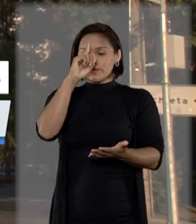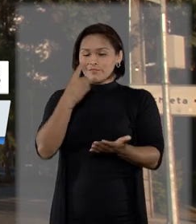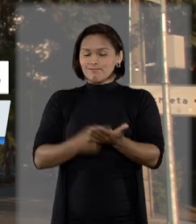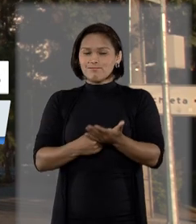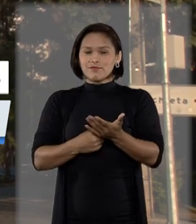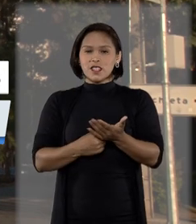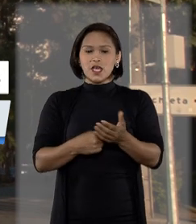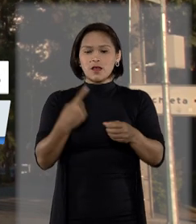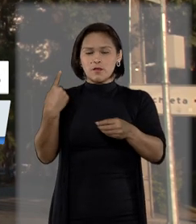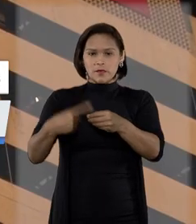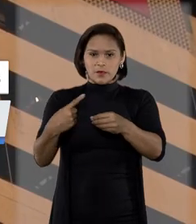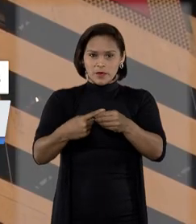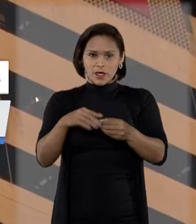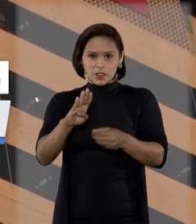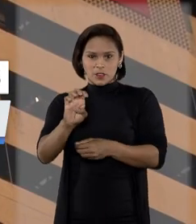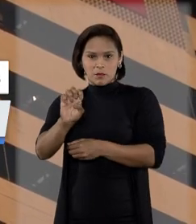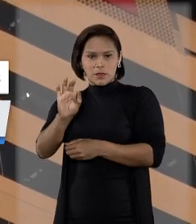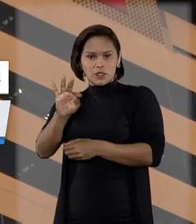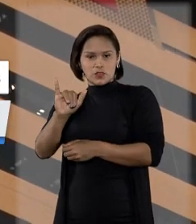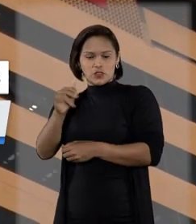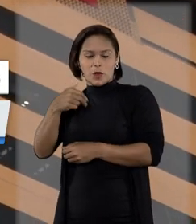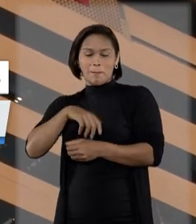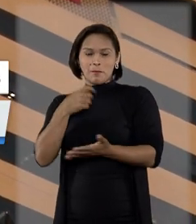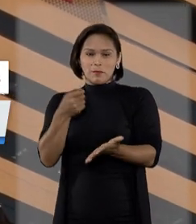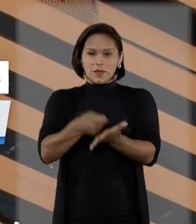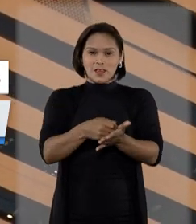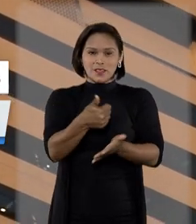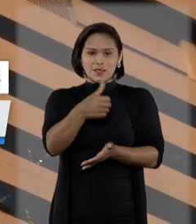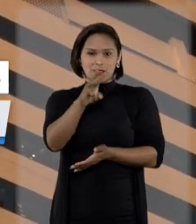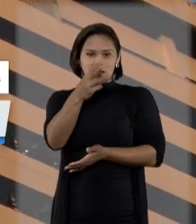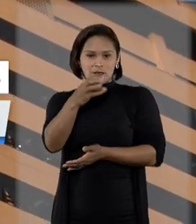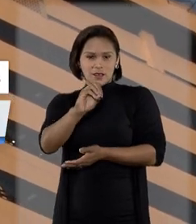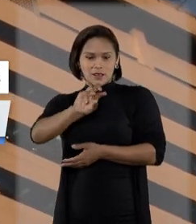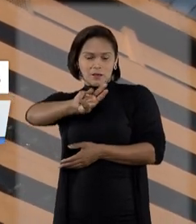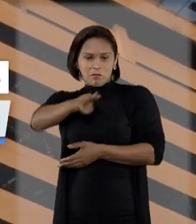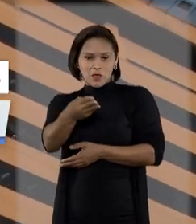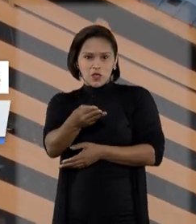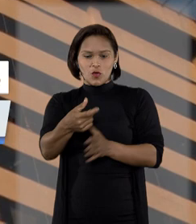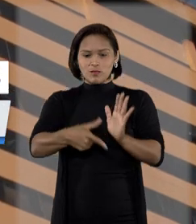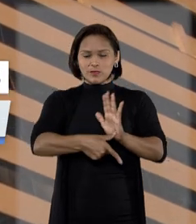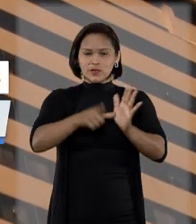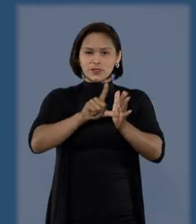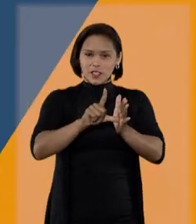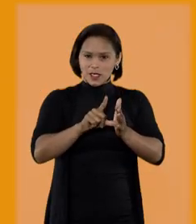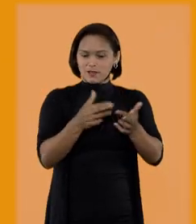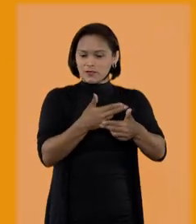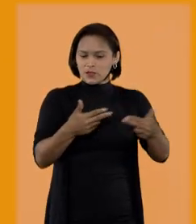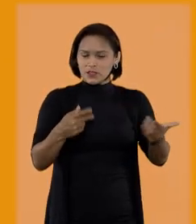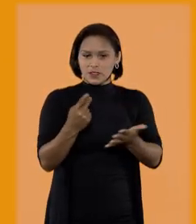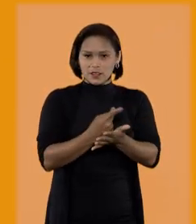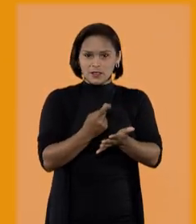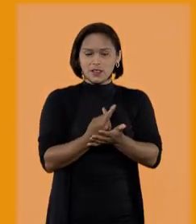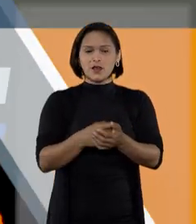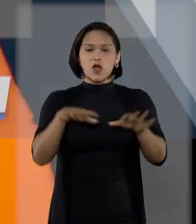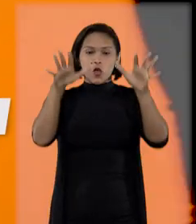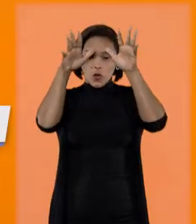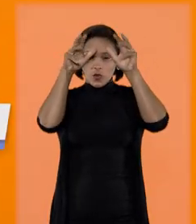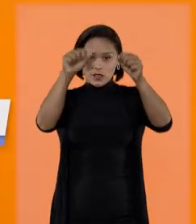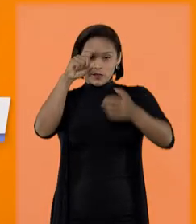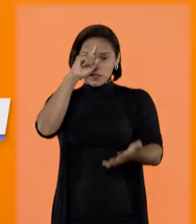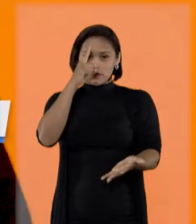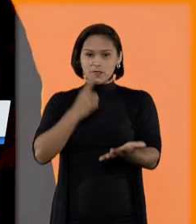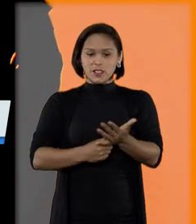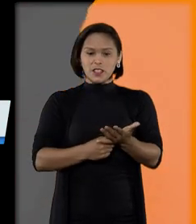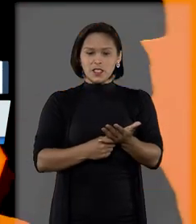decisão que mandava o município de Betim pagar 130 milhões de reais em precatórios. O tribunal decide